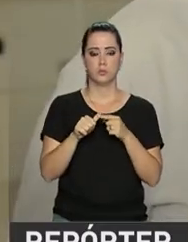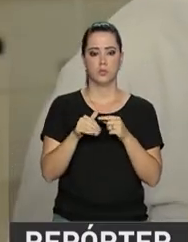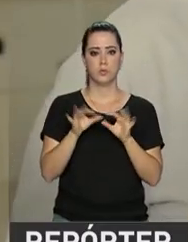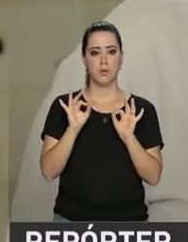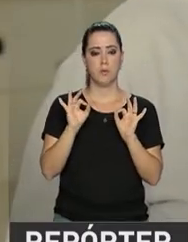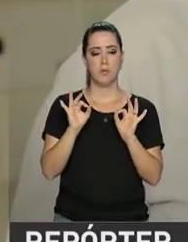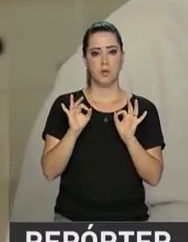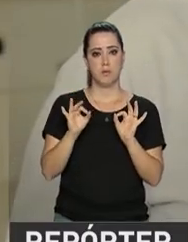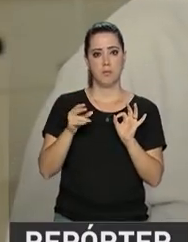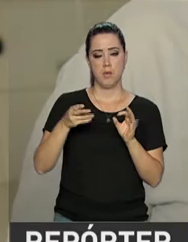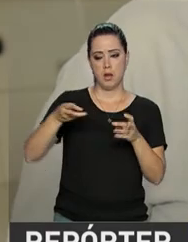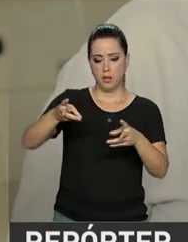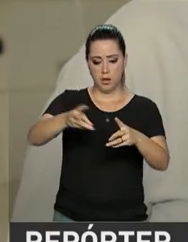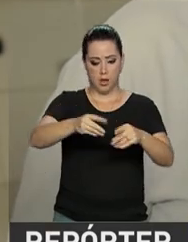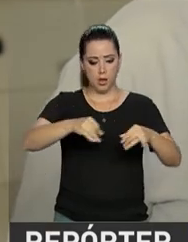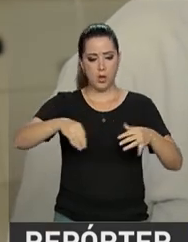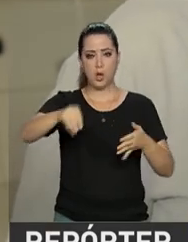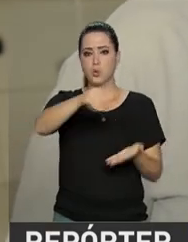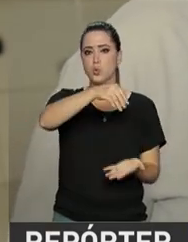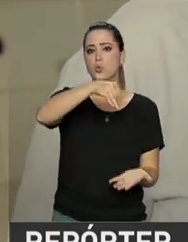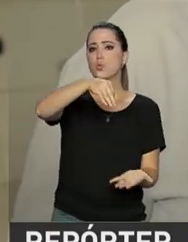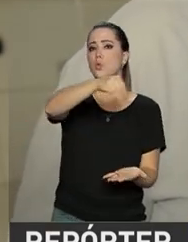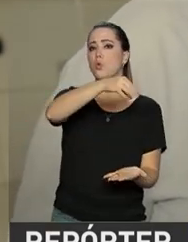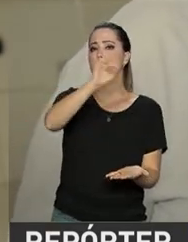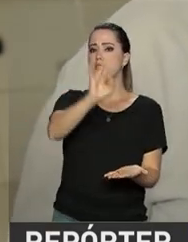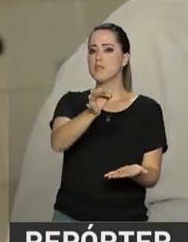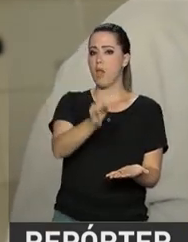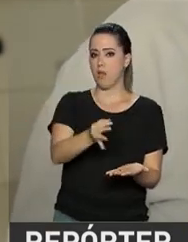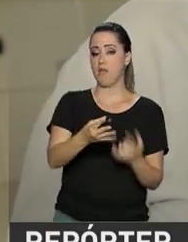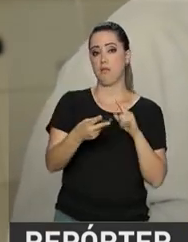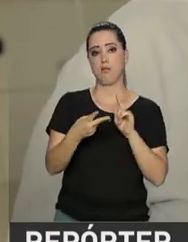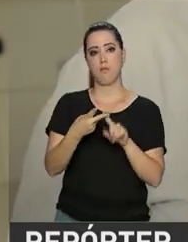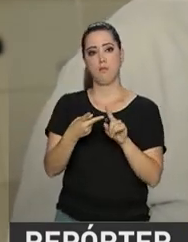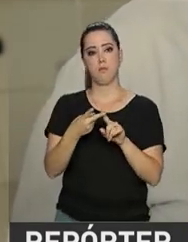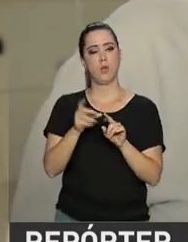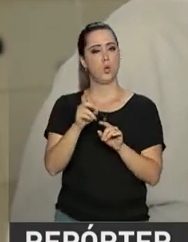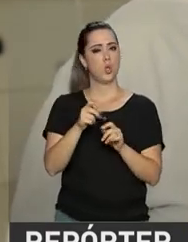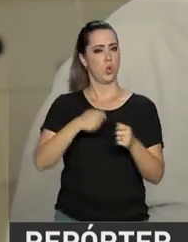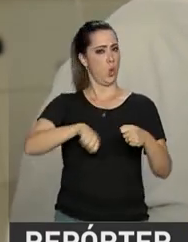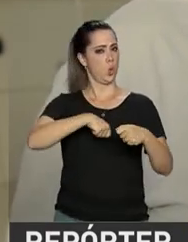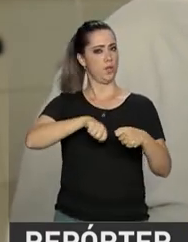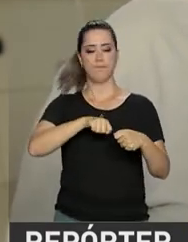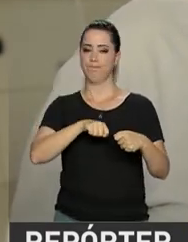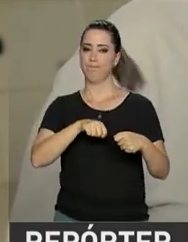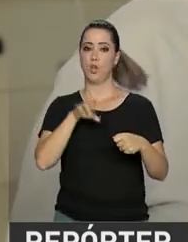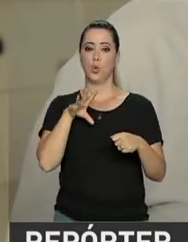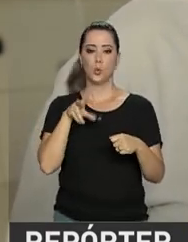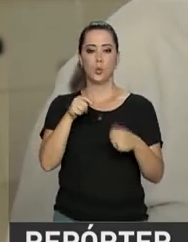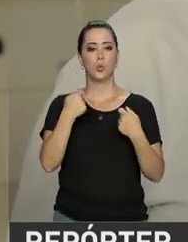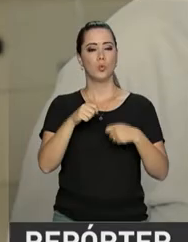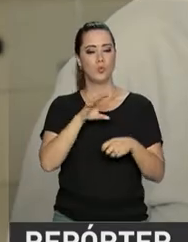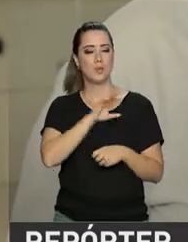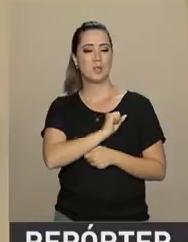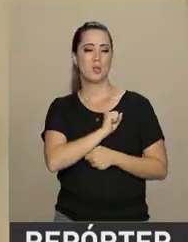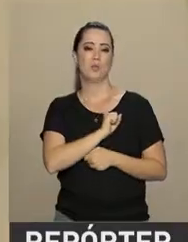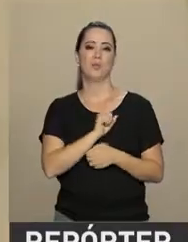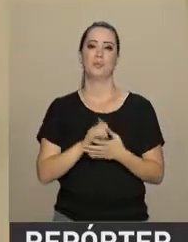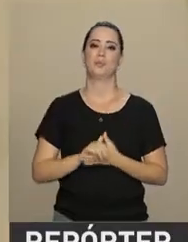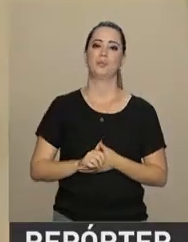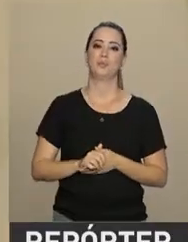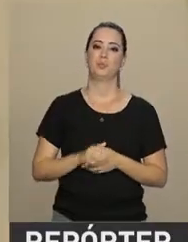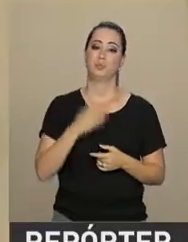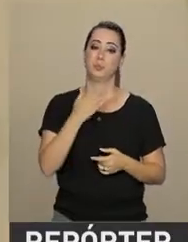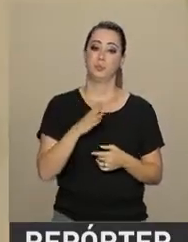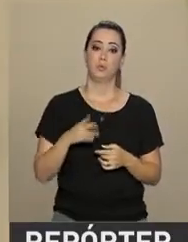correto, que você possa usar. E segundo, também não é só cozinhar, que tudo que você faz com amor, tudo vale a pena. A